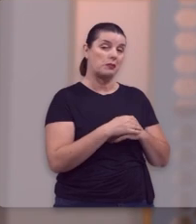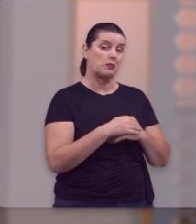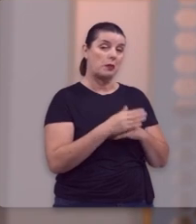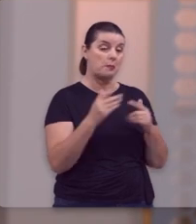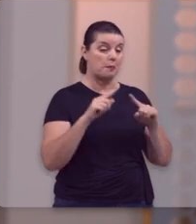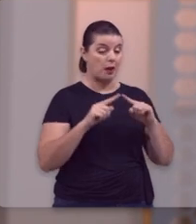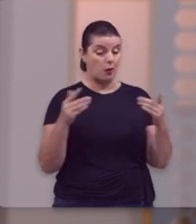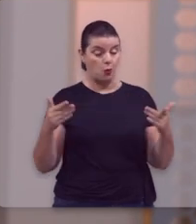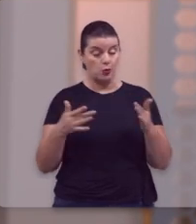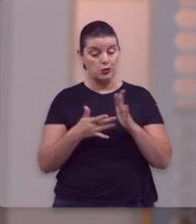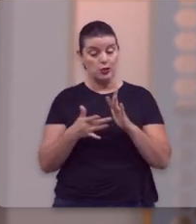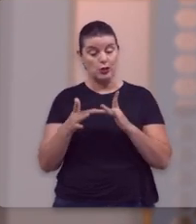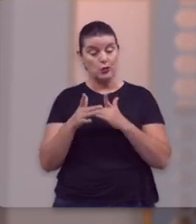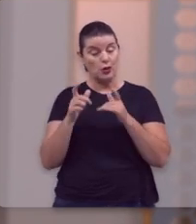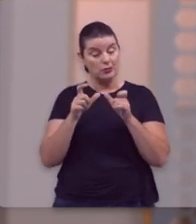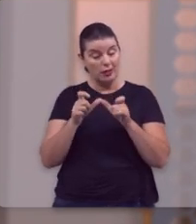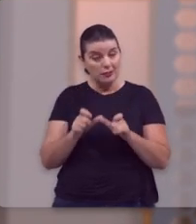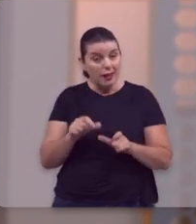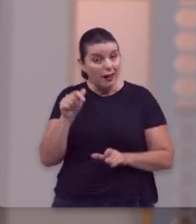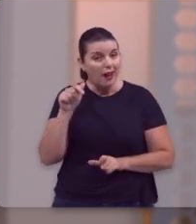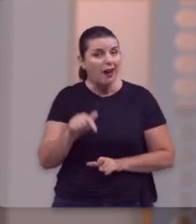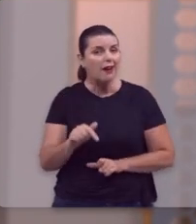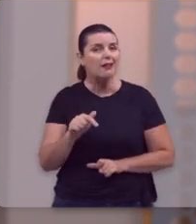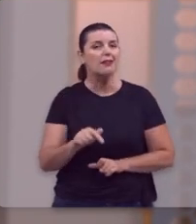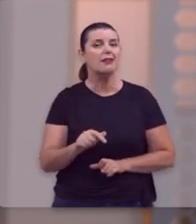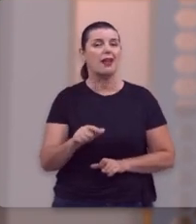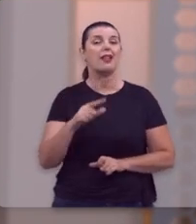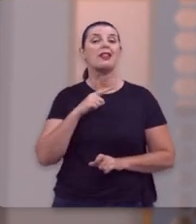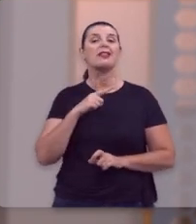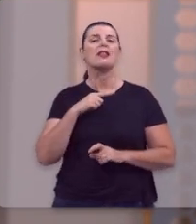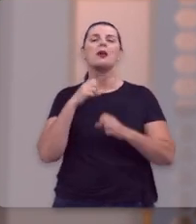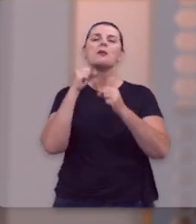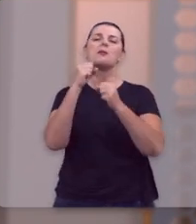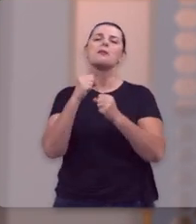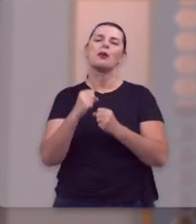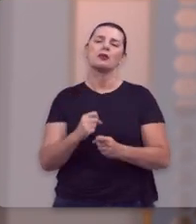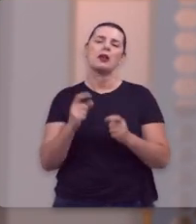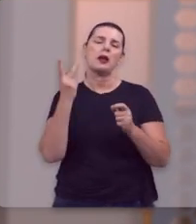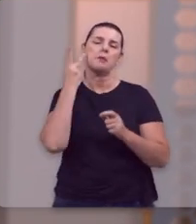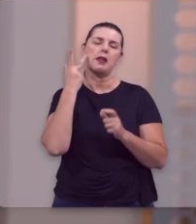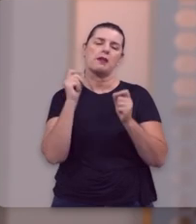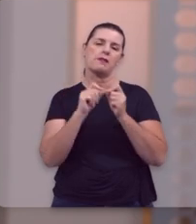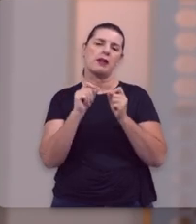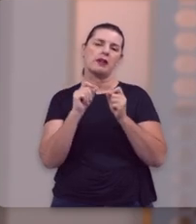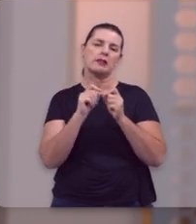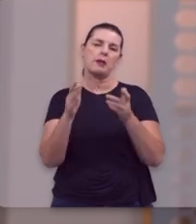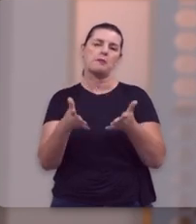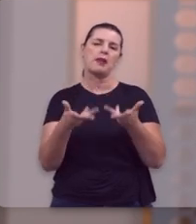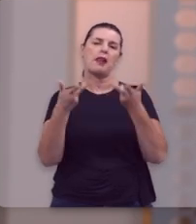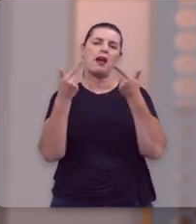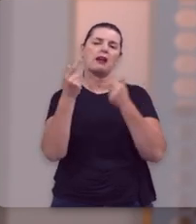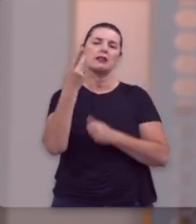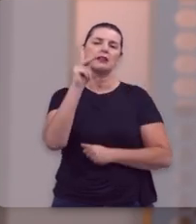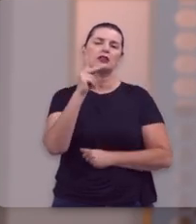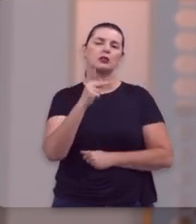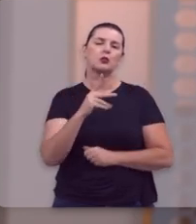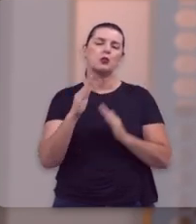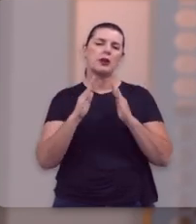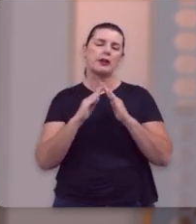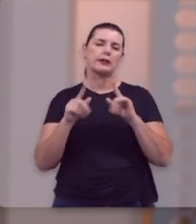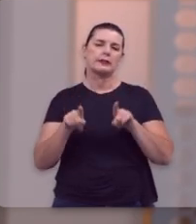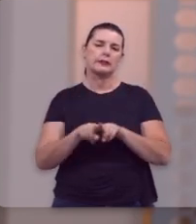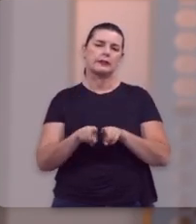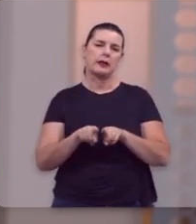mas hoje Jesus está aqui e ele é poderoso para fazer também um milagre